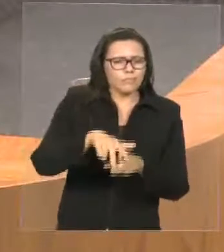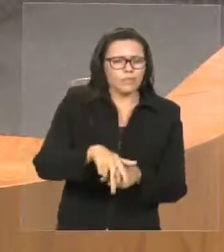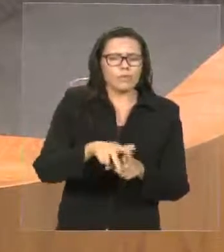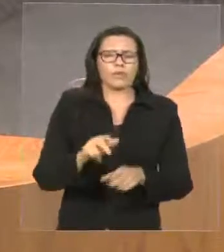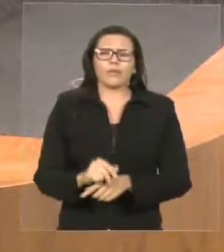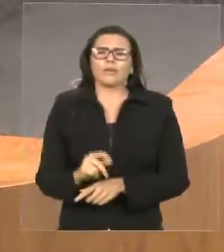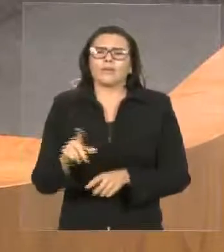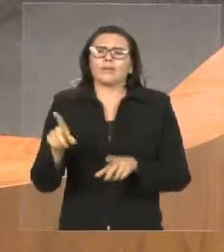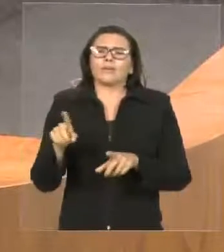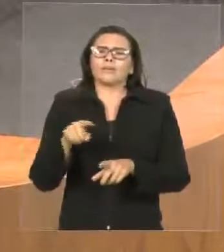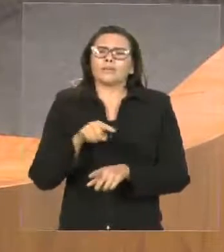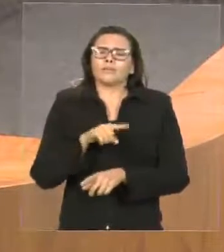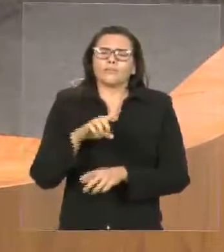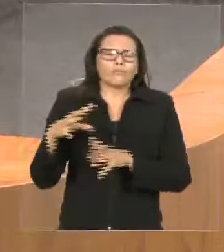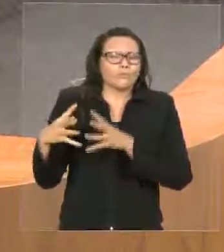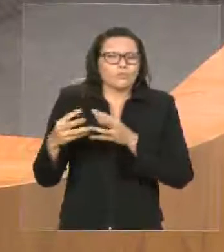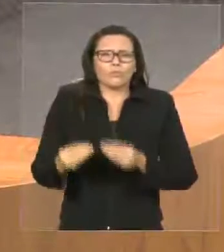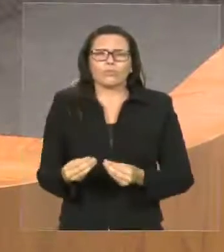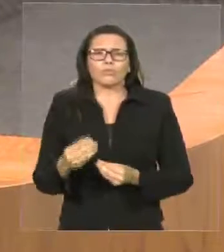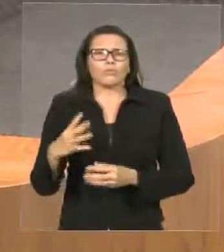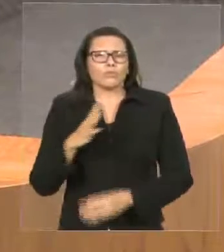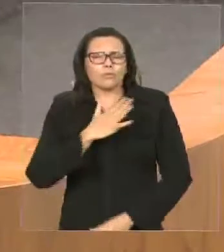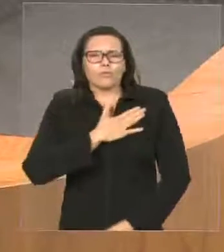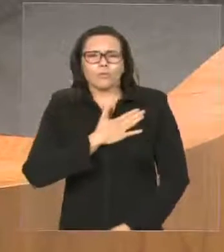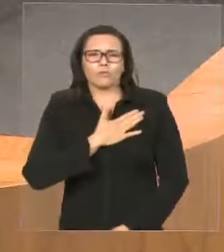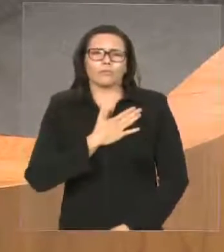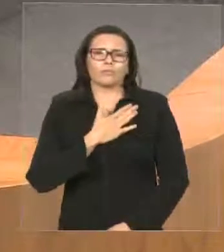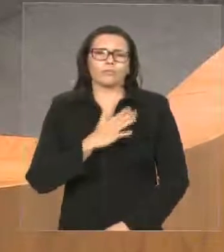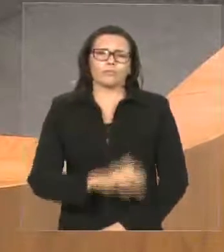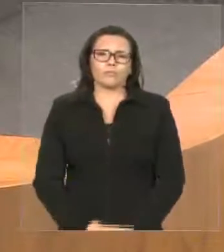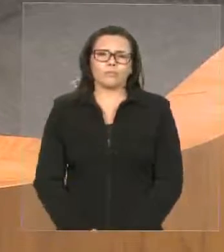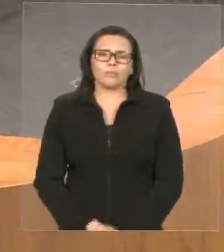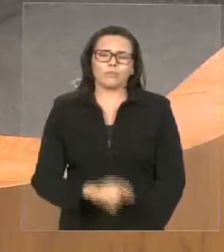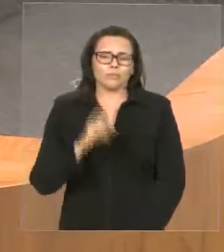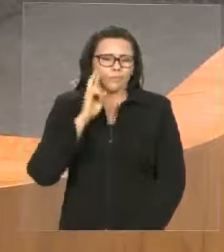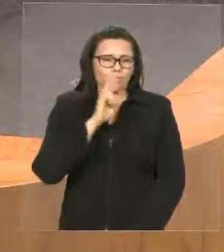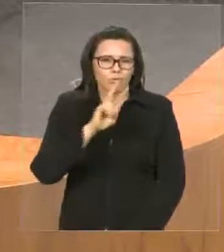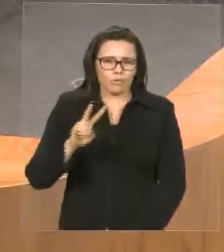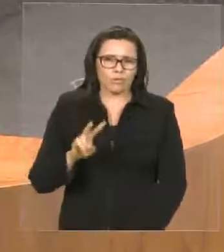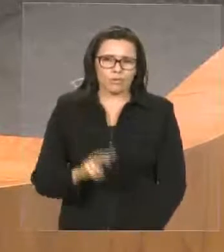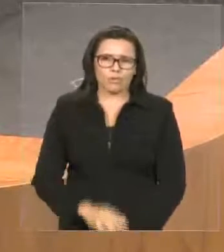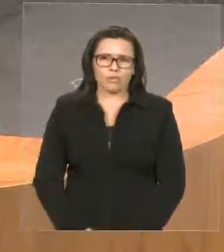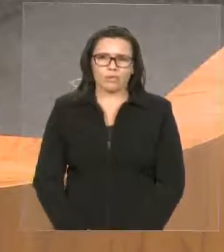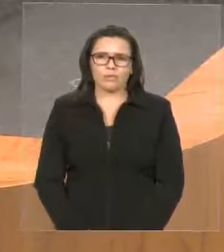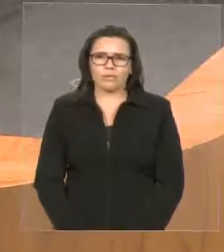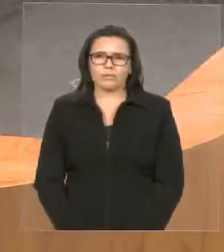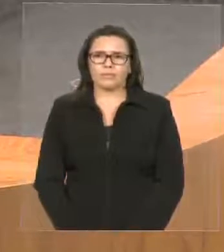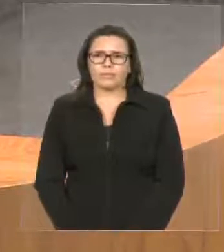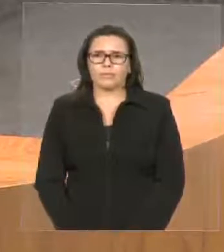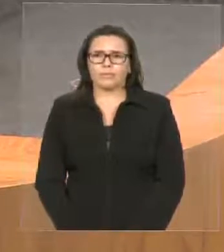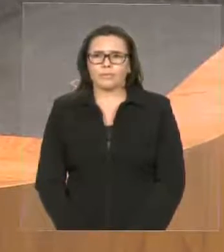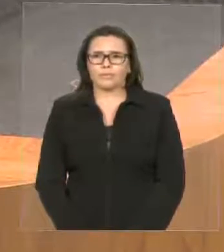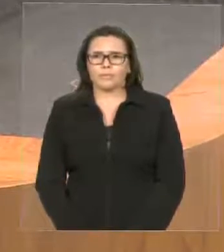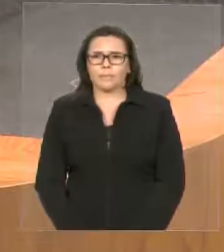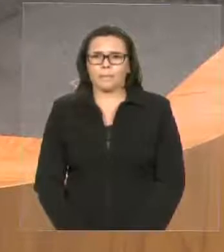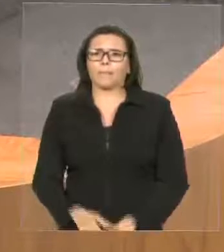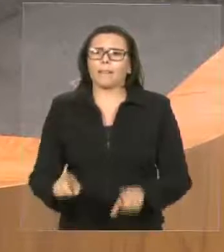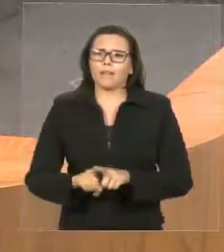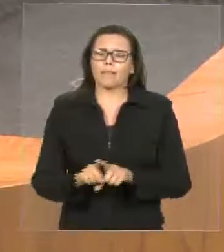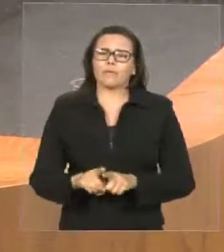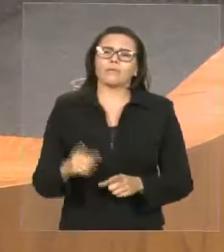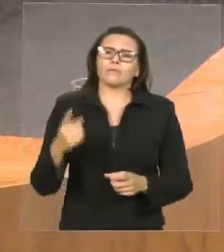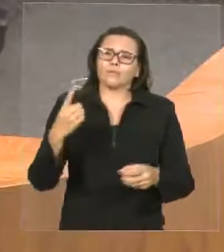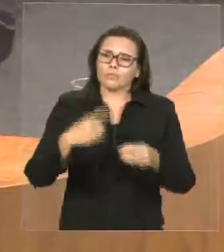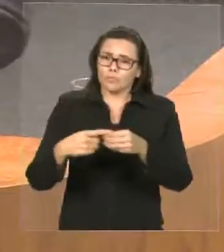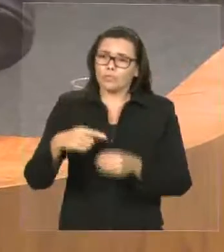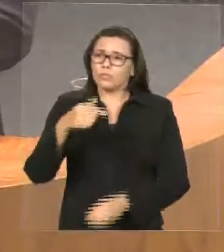detetores e amantes do esporte de vaquejada, do boi, rodeio e, por que não dizer, tambor. E no município de Bernardo Mearim